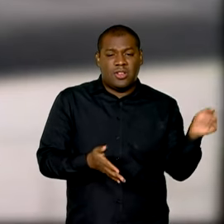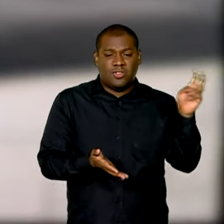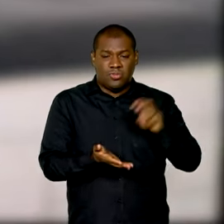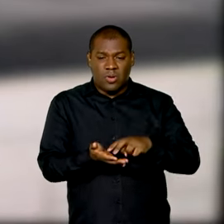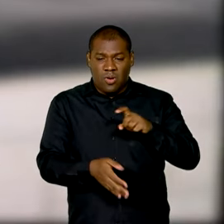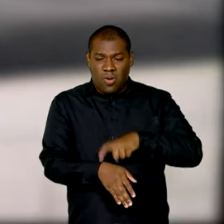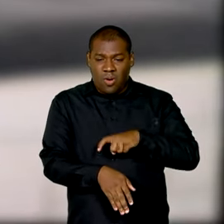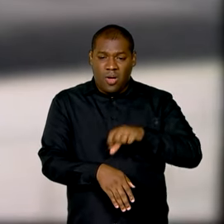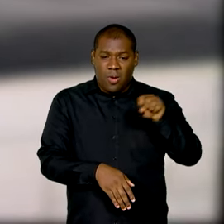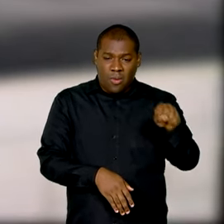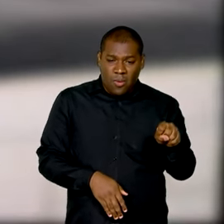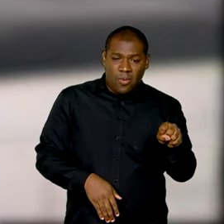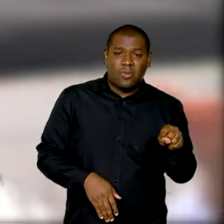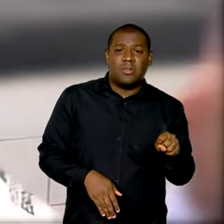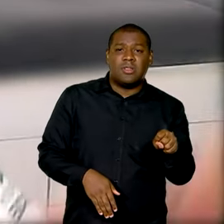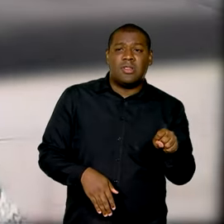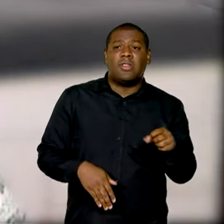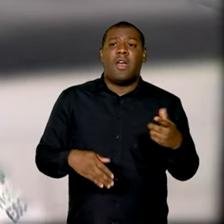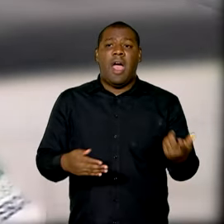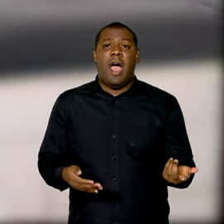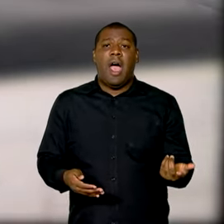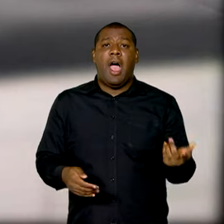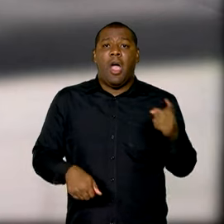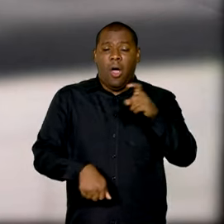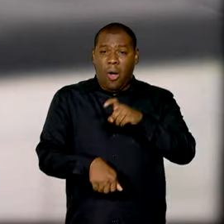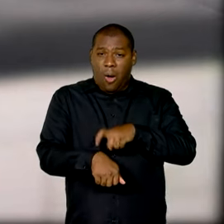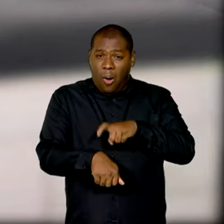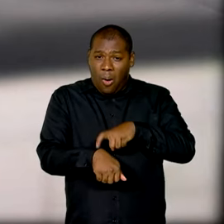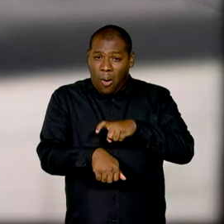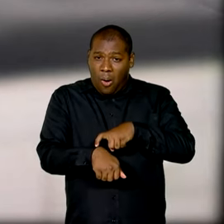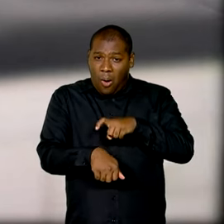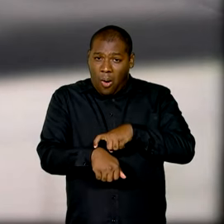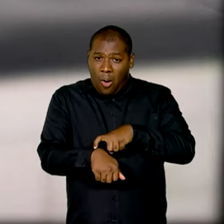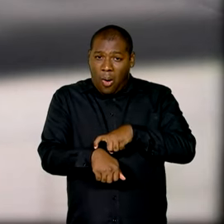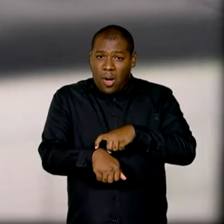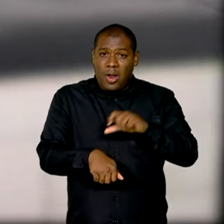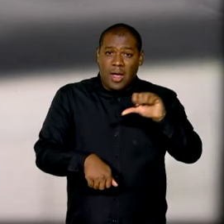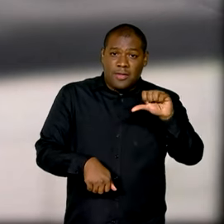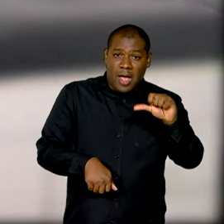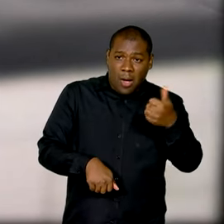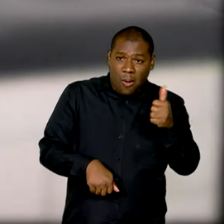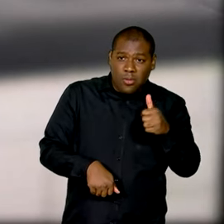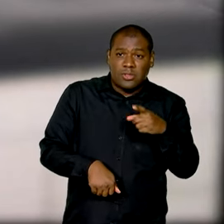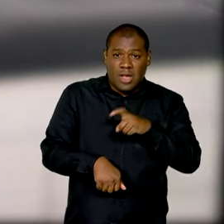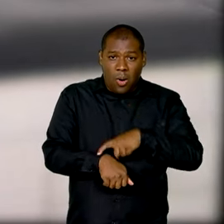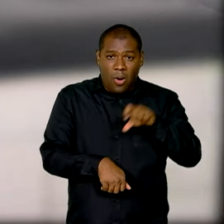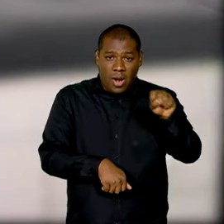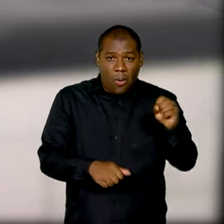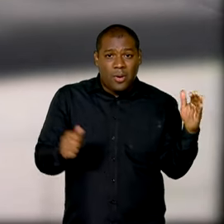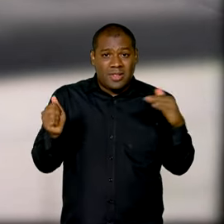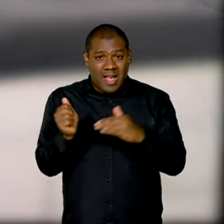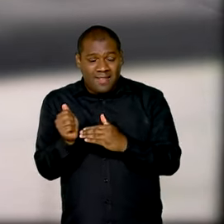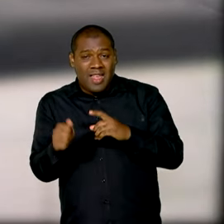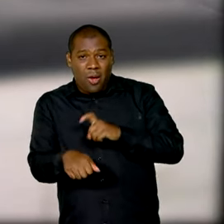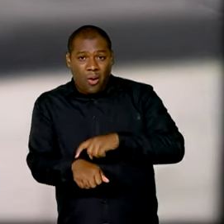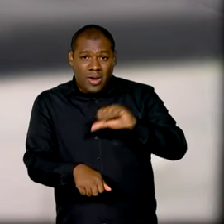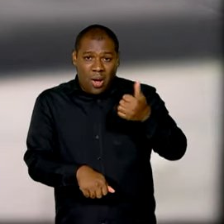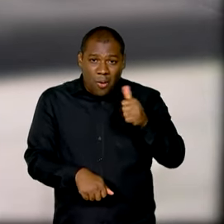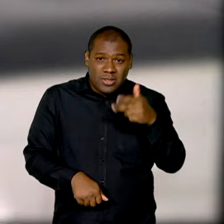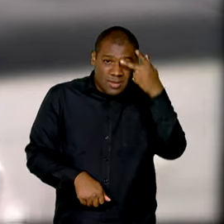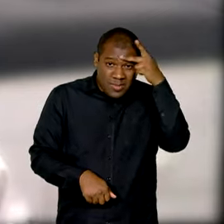são 11 horas e tu não levantou da cadeira. Porque tu está tão concentrada que tu não viu o tempo passar. Então, eu digo, nem que a pessoa não tiver essa